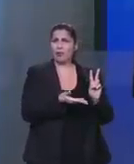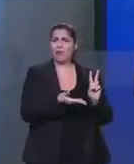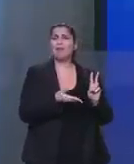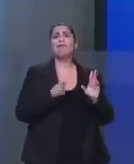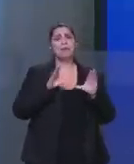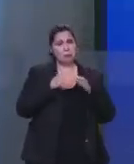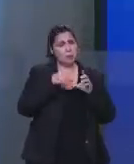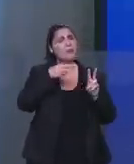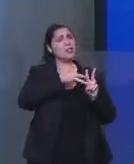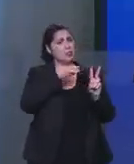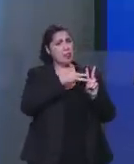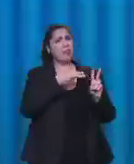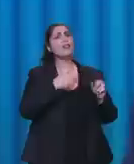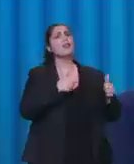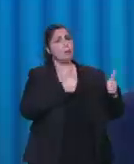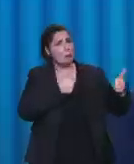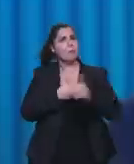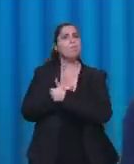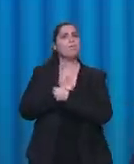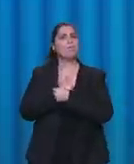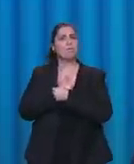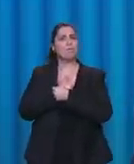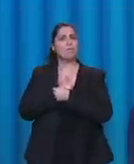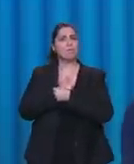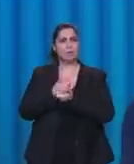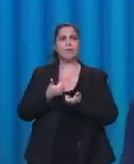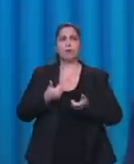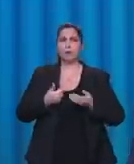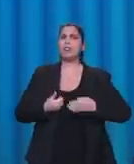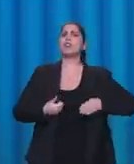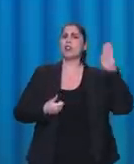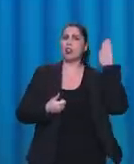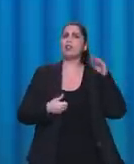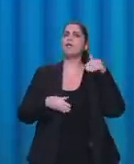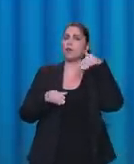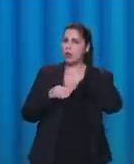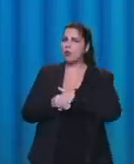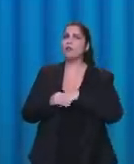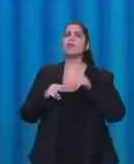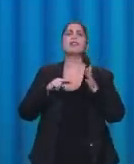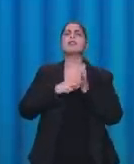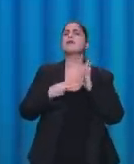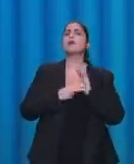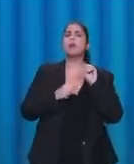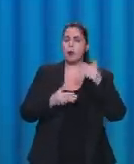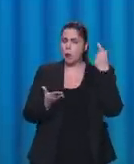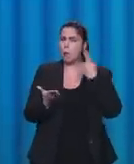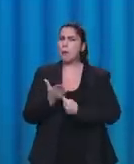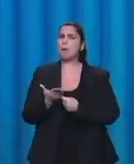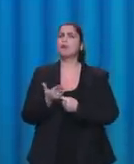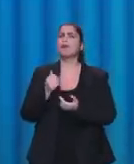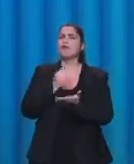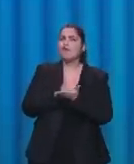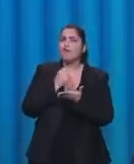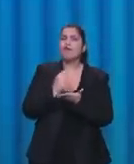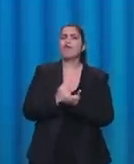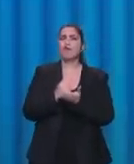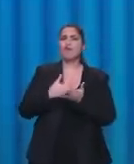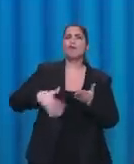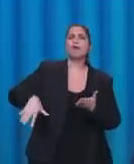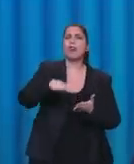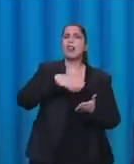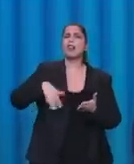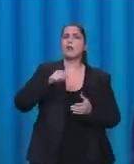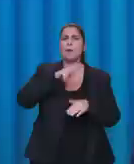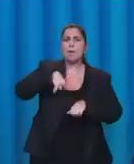candidato. Presidente Lula, uma eleição, uma campanha como essa é um contrato com o futuro do país. E o senhor tem